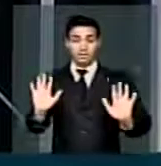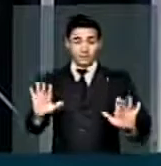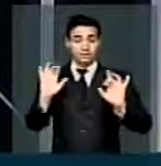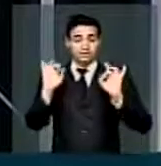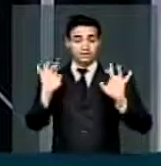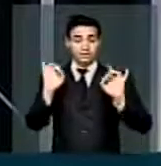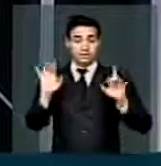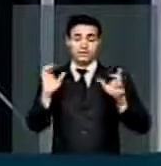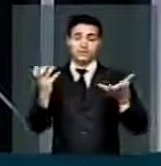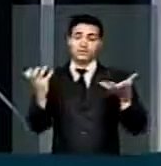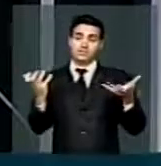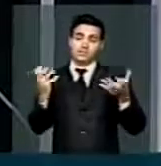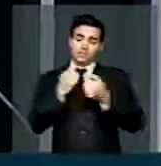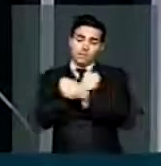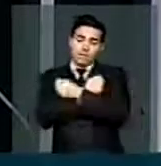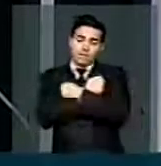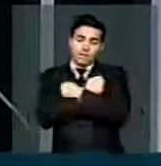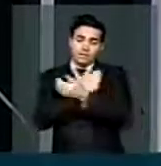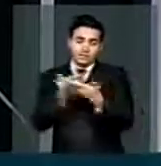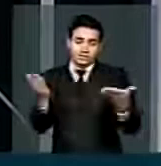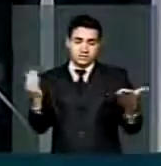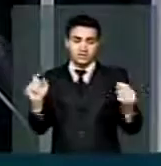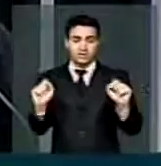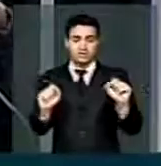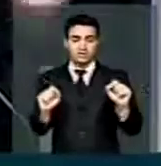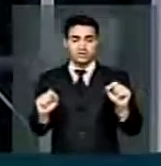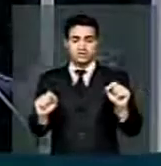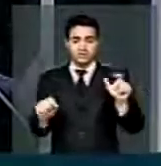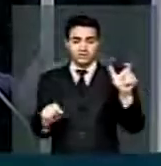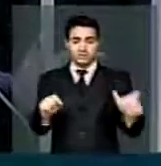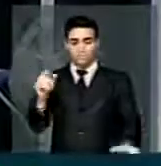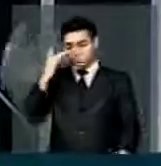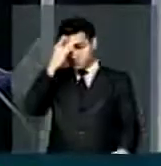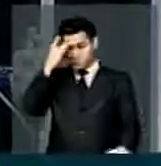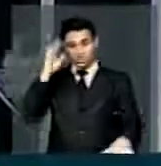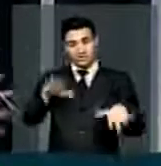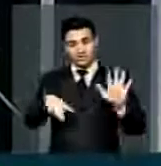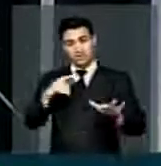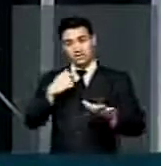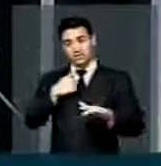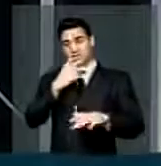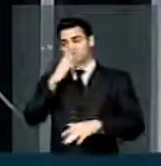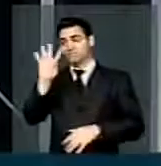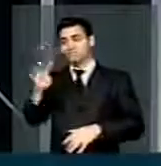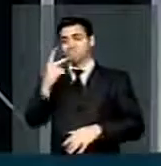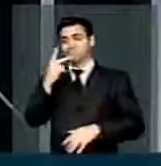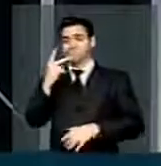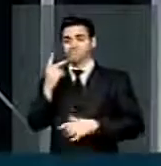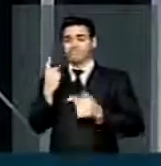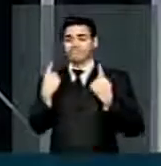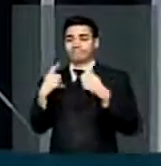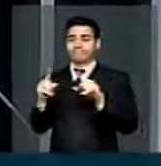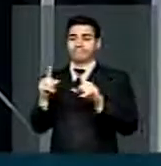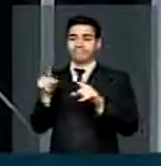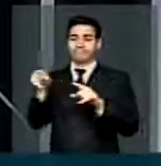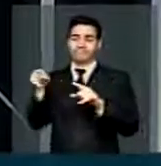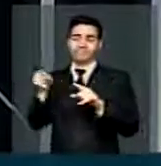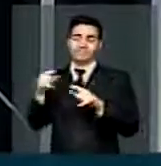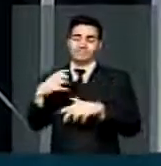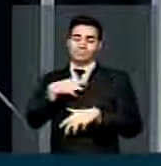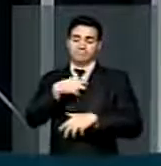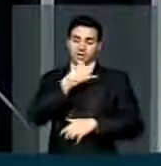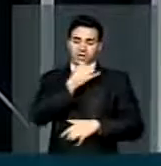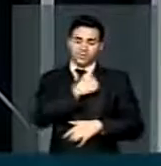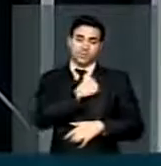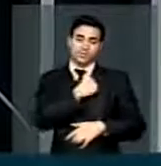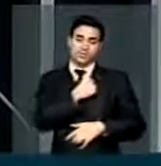deputado Flávio, quero abraçar aqueles que eu magoei durante este ano. Aqueles que ficaram chateados comigo,